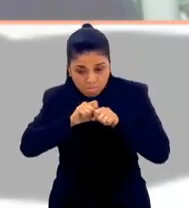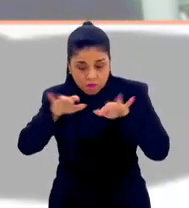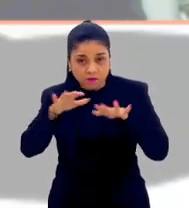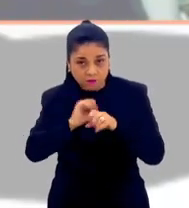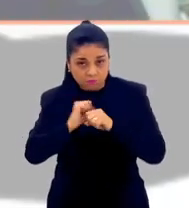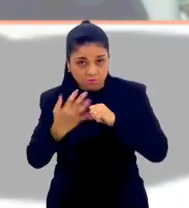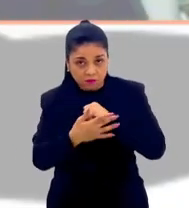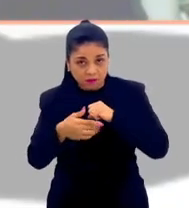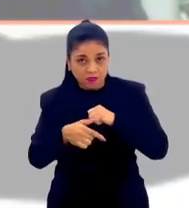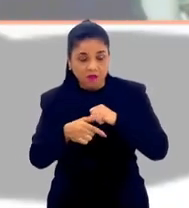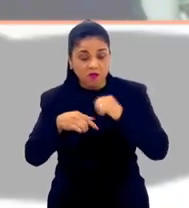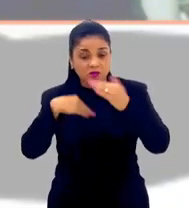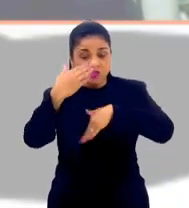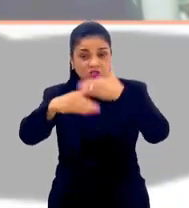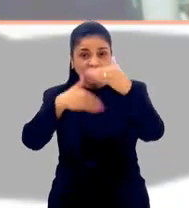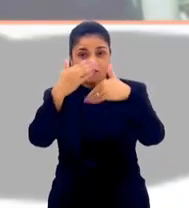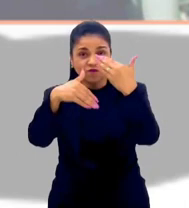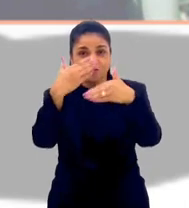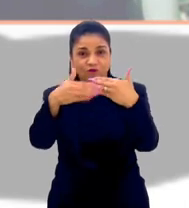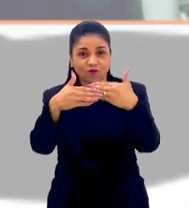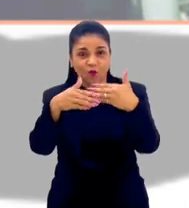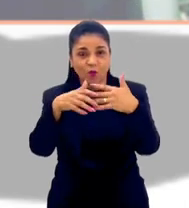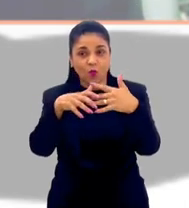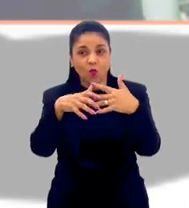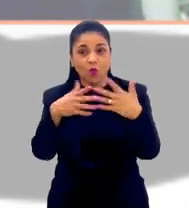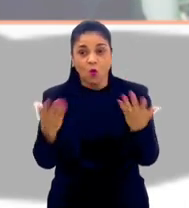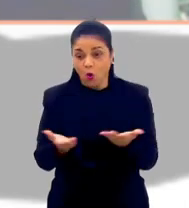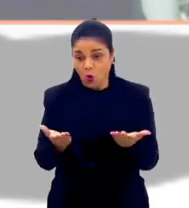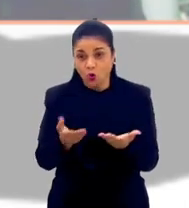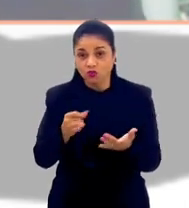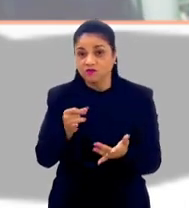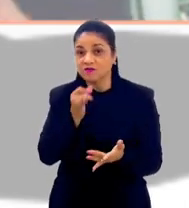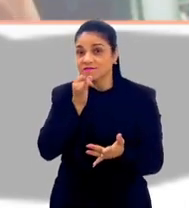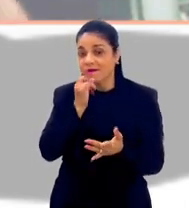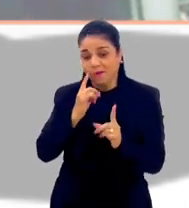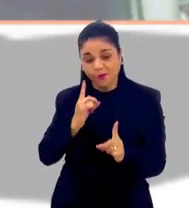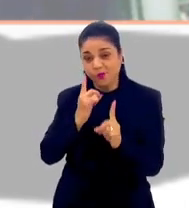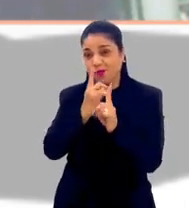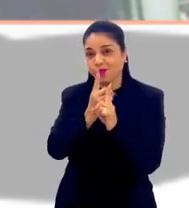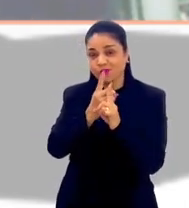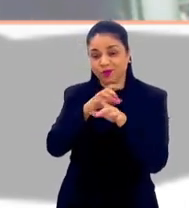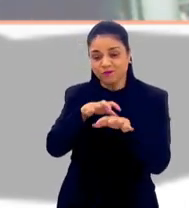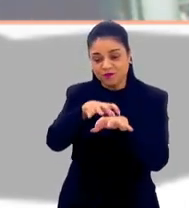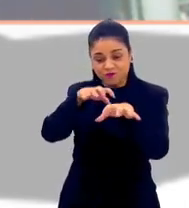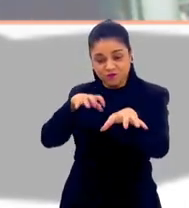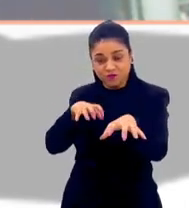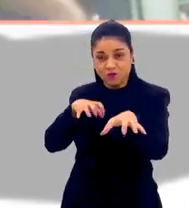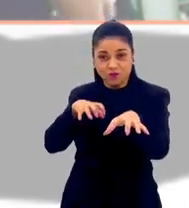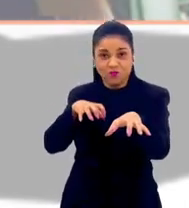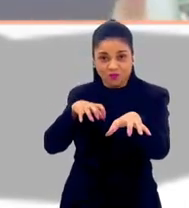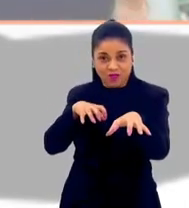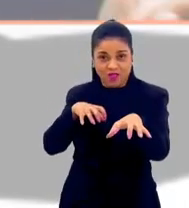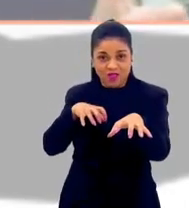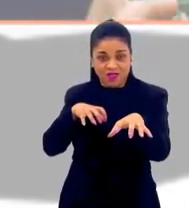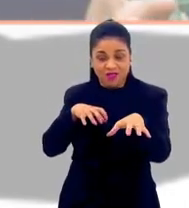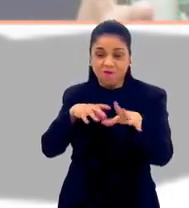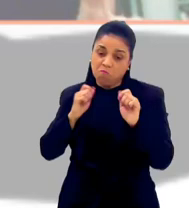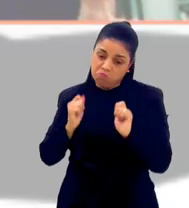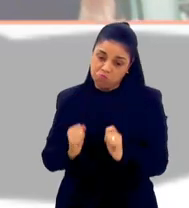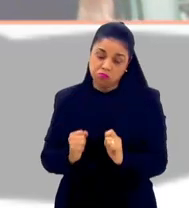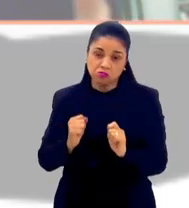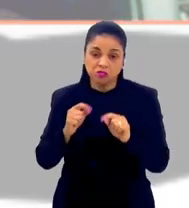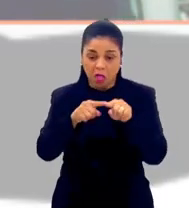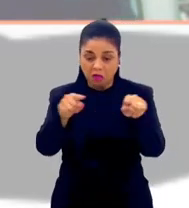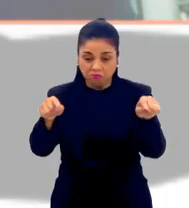olha o quanto que a gente desenvolveu de estarmos aqui. A gente está fazendo um encontro que poderia eu estar com você em estúdio, mas a gente está falando